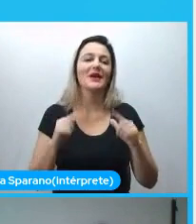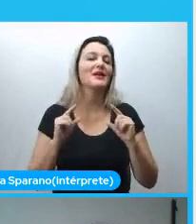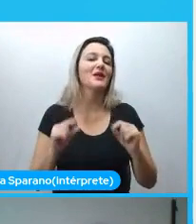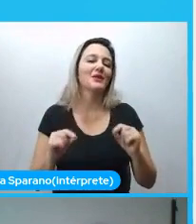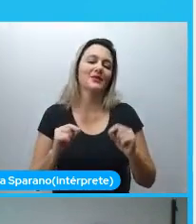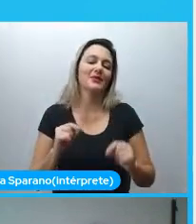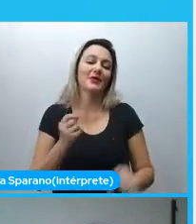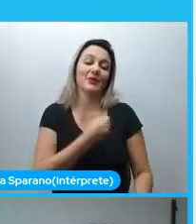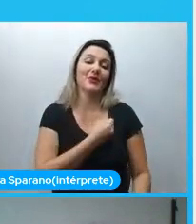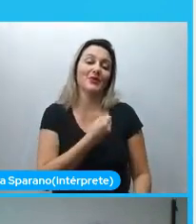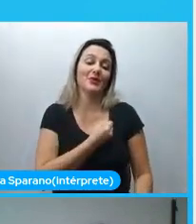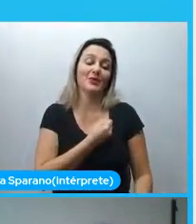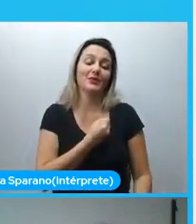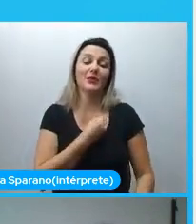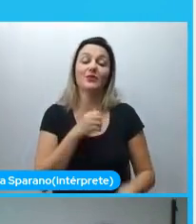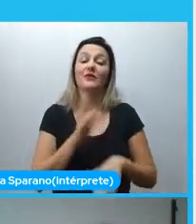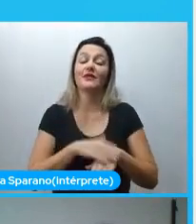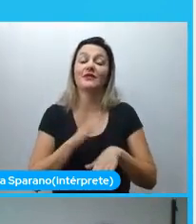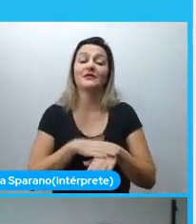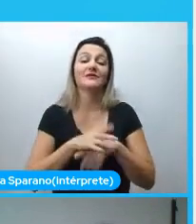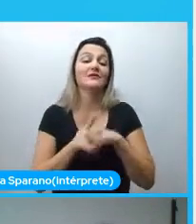quiser fazer qualquer tipo de análise.